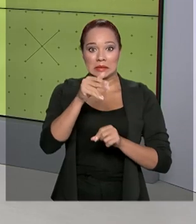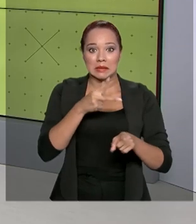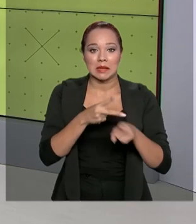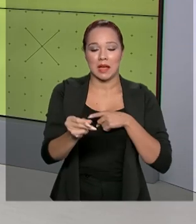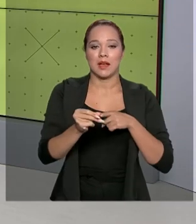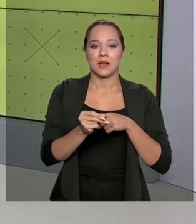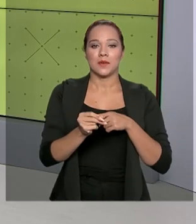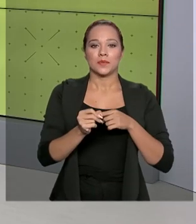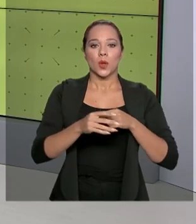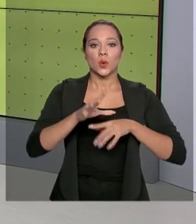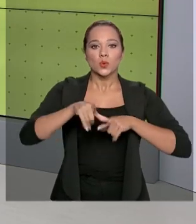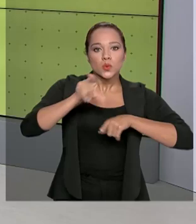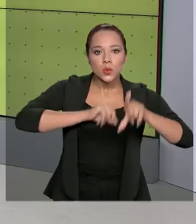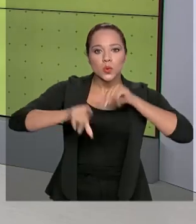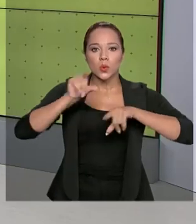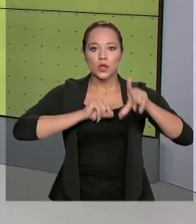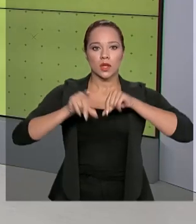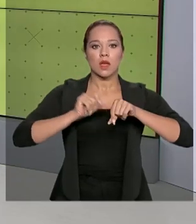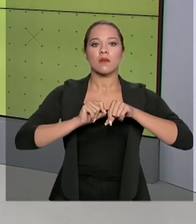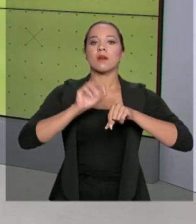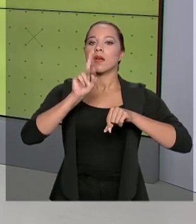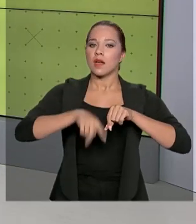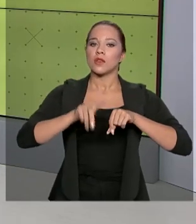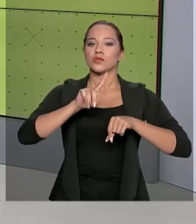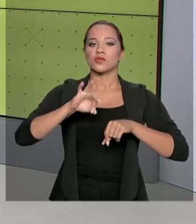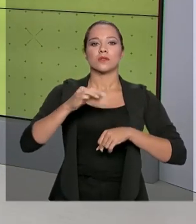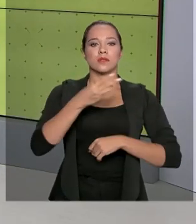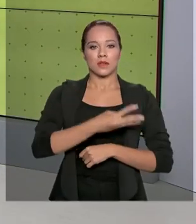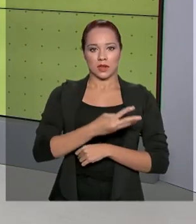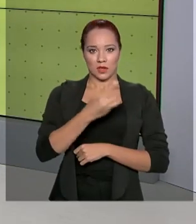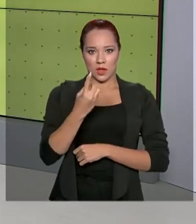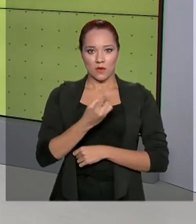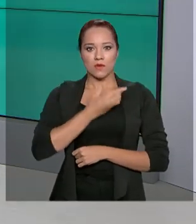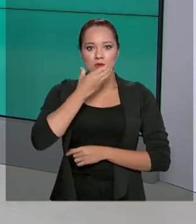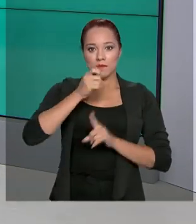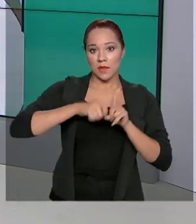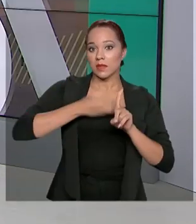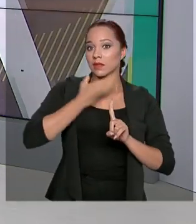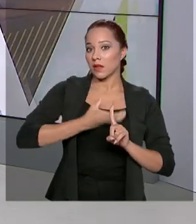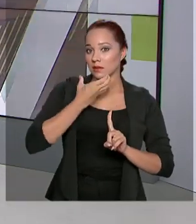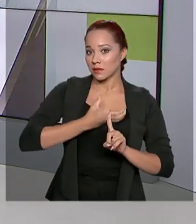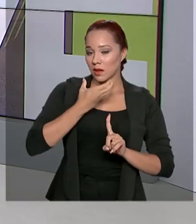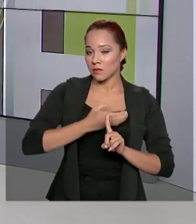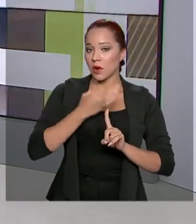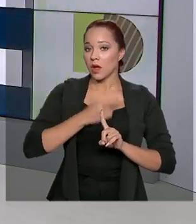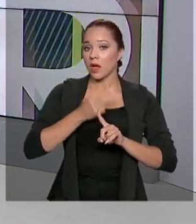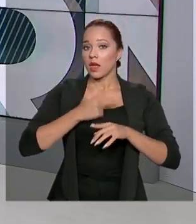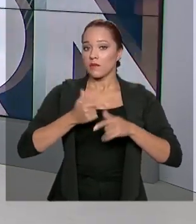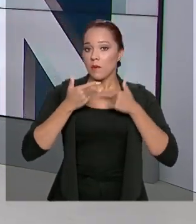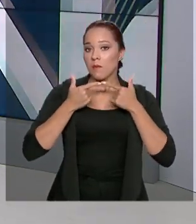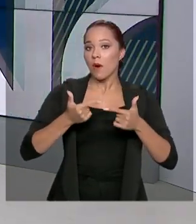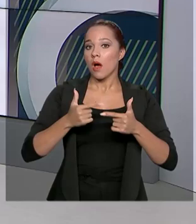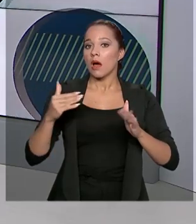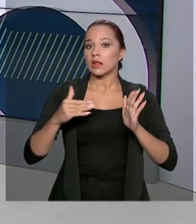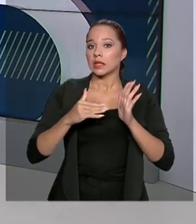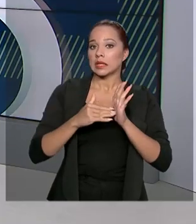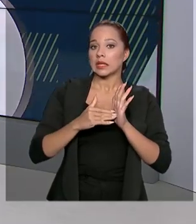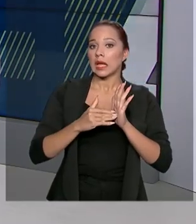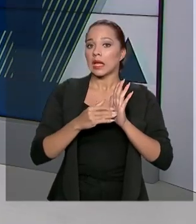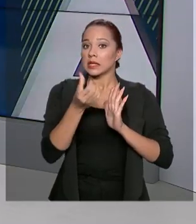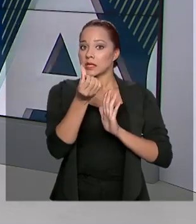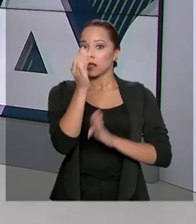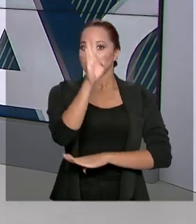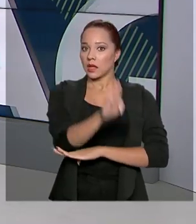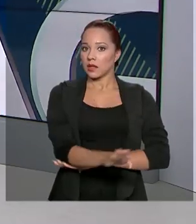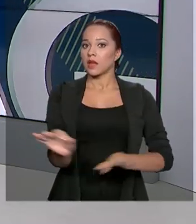sorteio da Mega Sena da Virada será no dia 31 de dezembro e as apostas serão encerradas 6 da tarde,